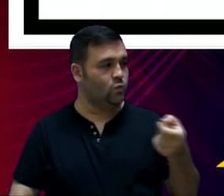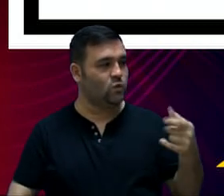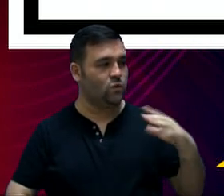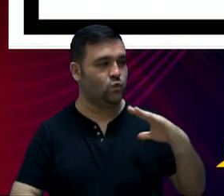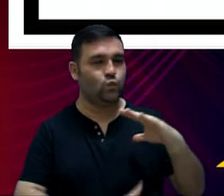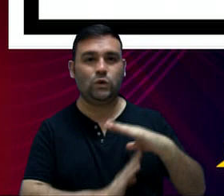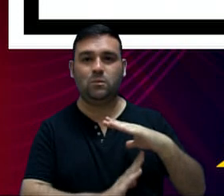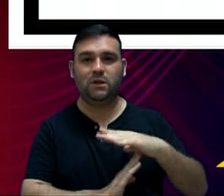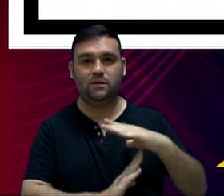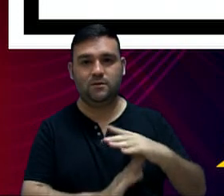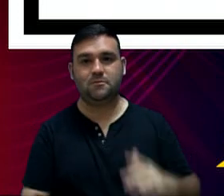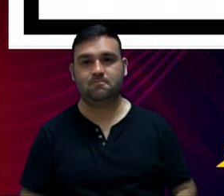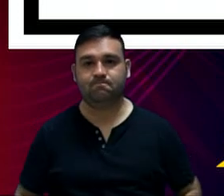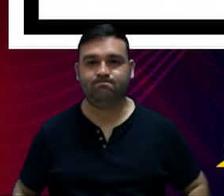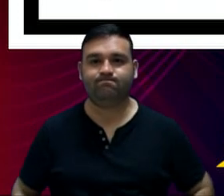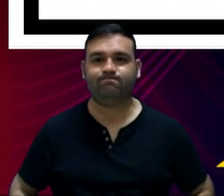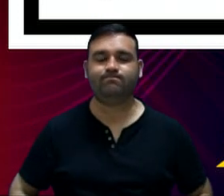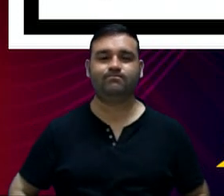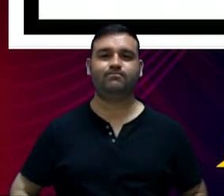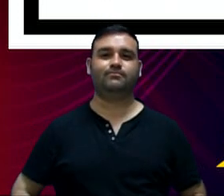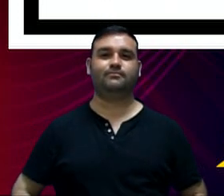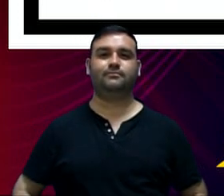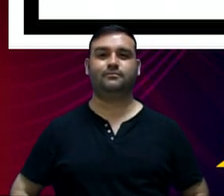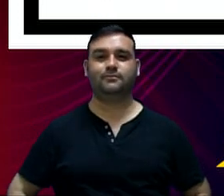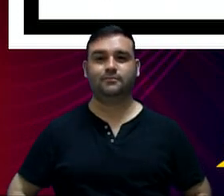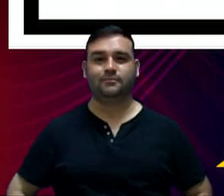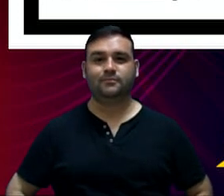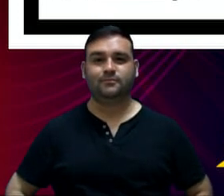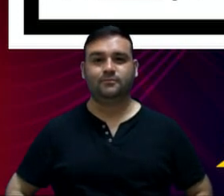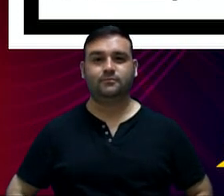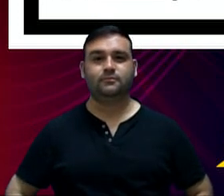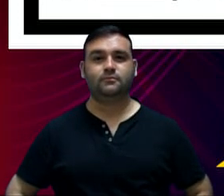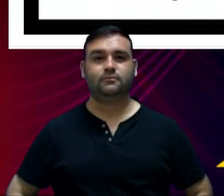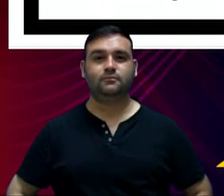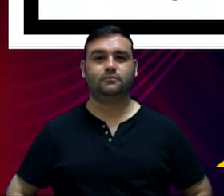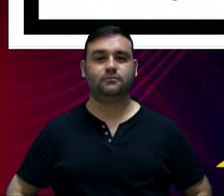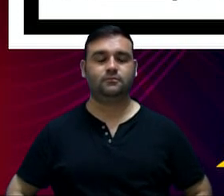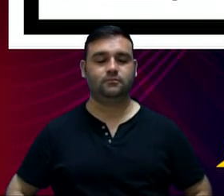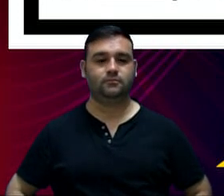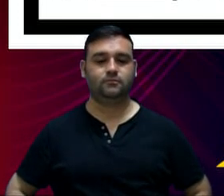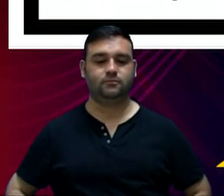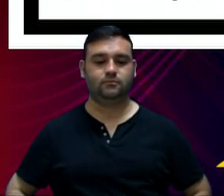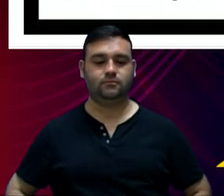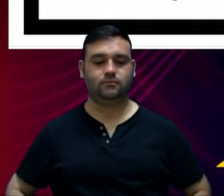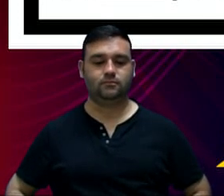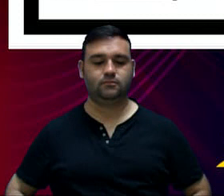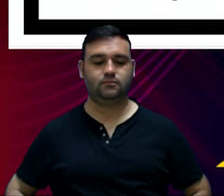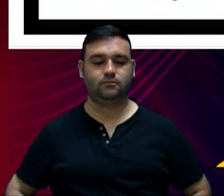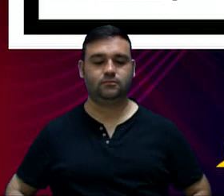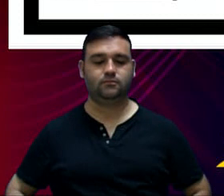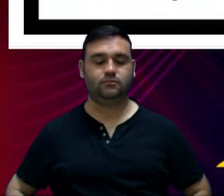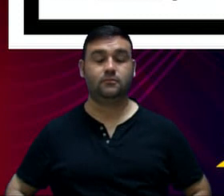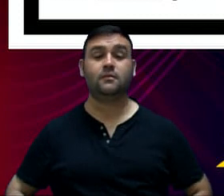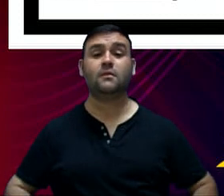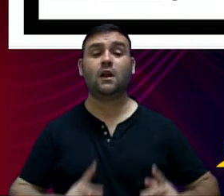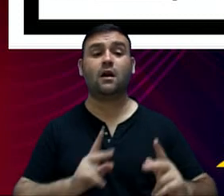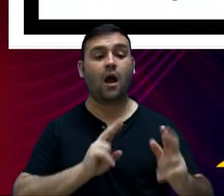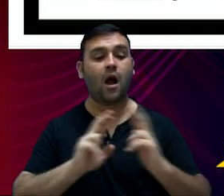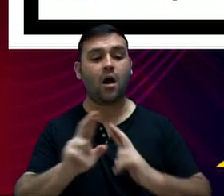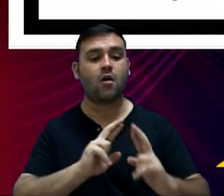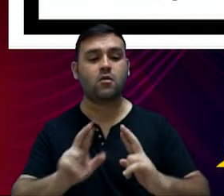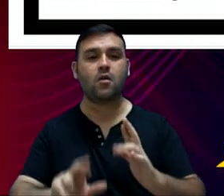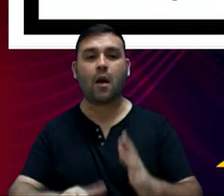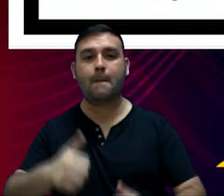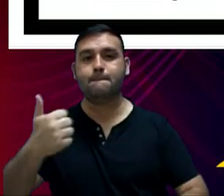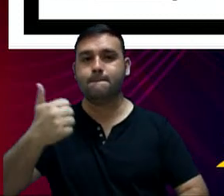.000.000. Resultado primário.